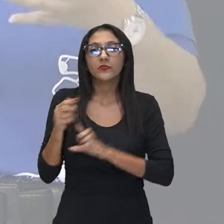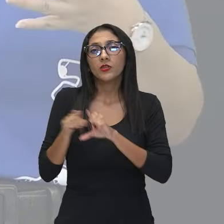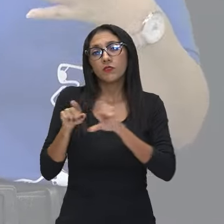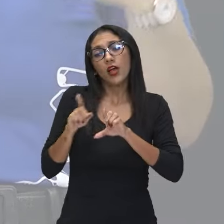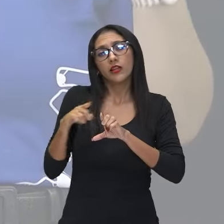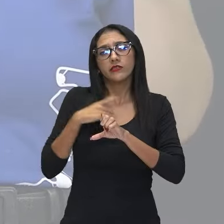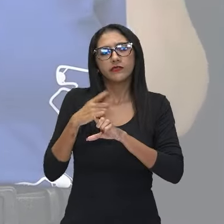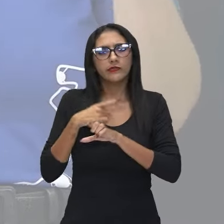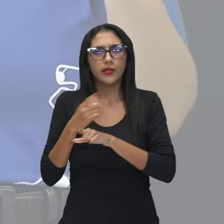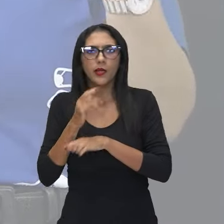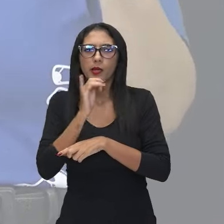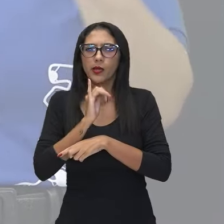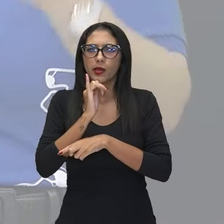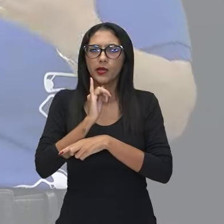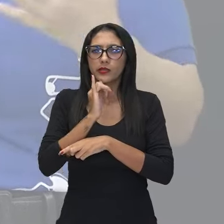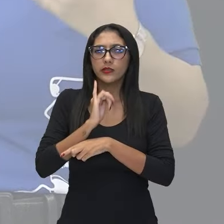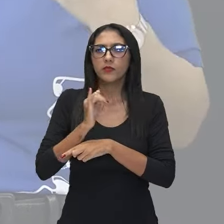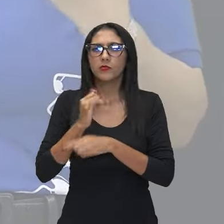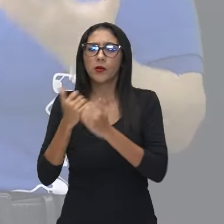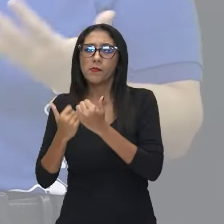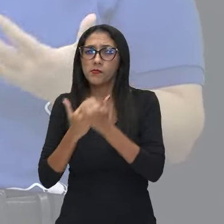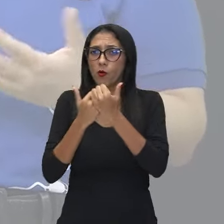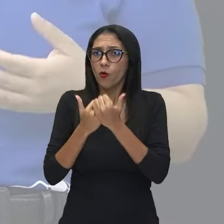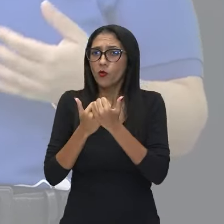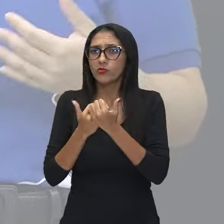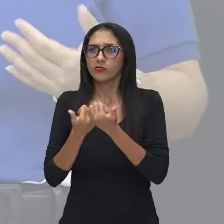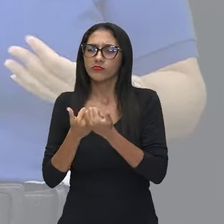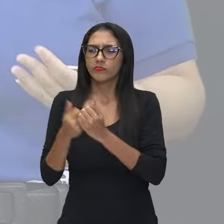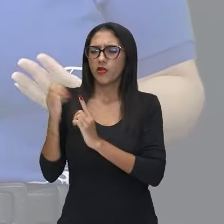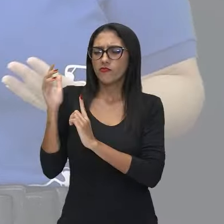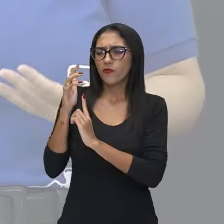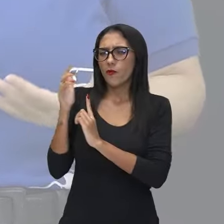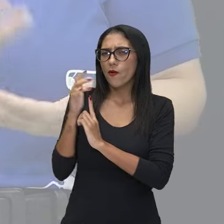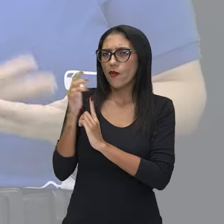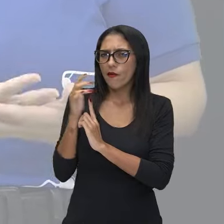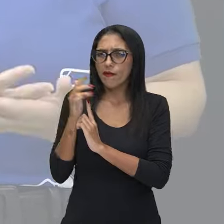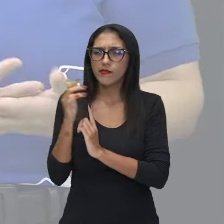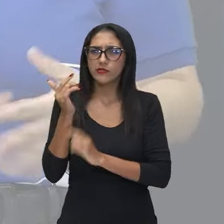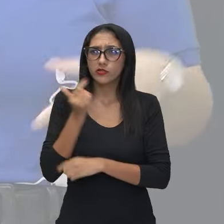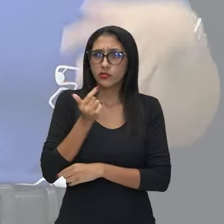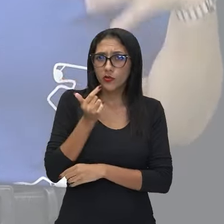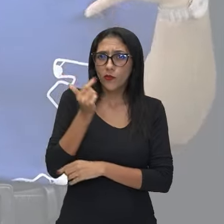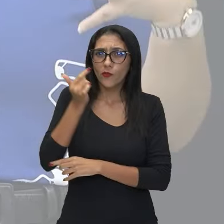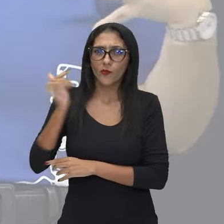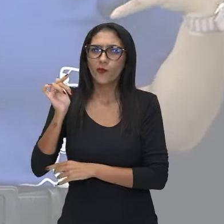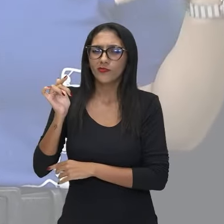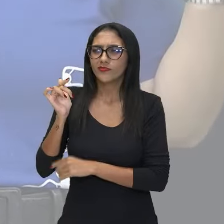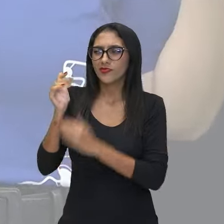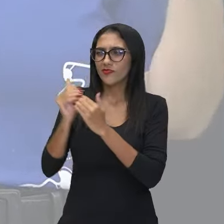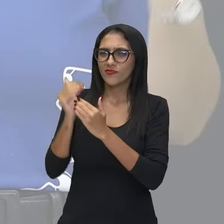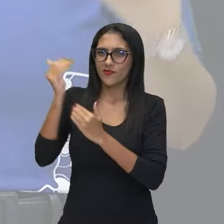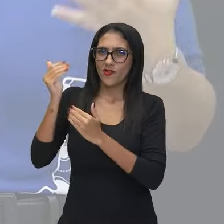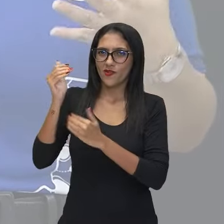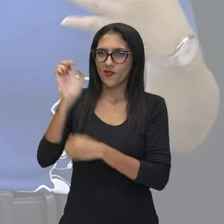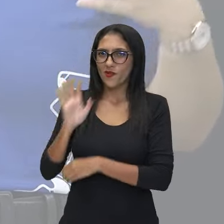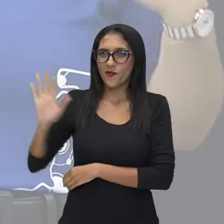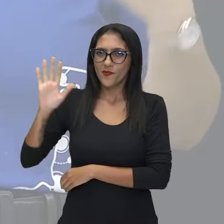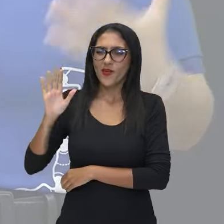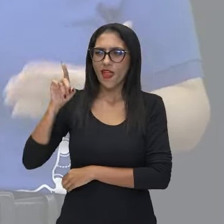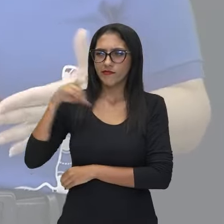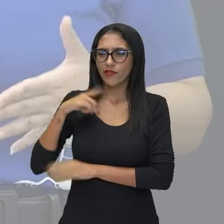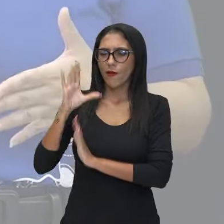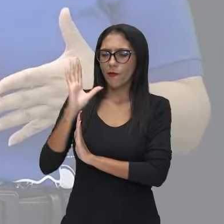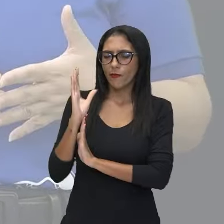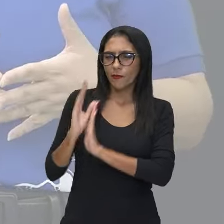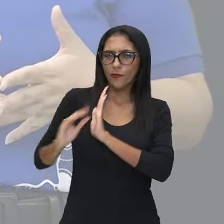com o auxílio de técnicas influenciadas pelas vanguardas europeias, que estavam aí dando a tônica